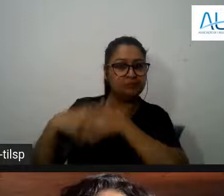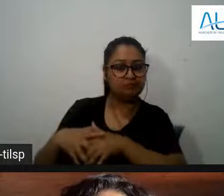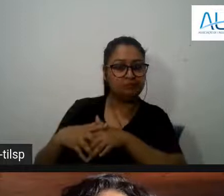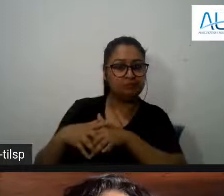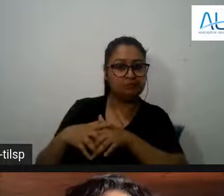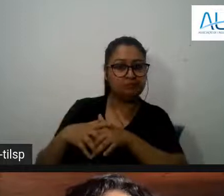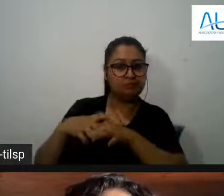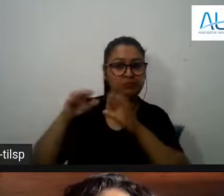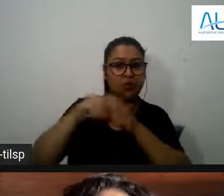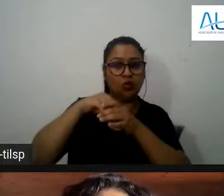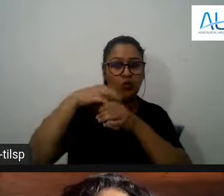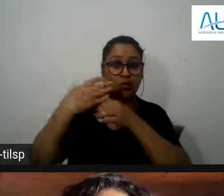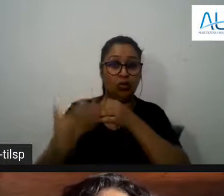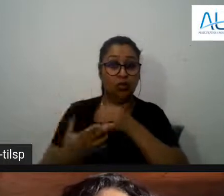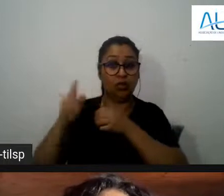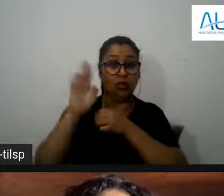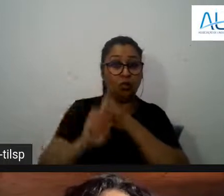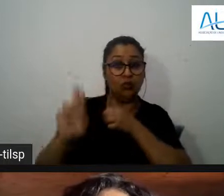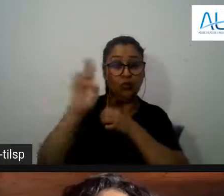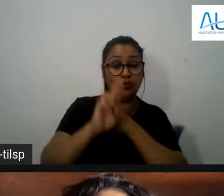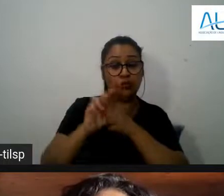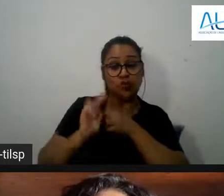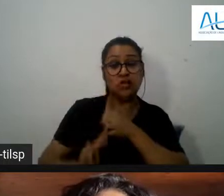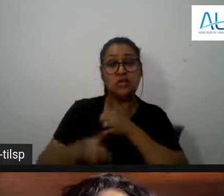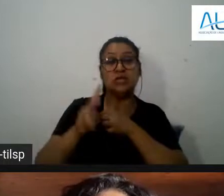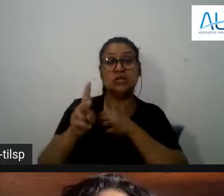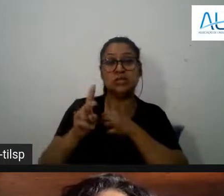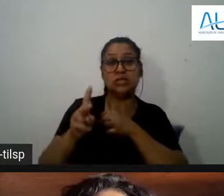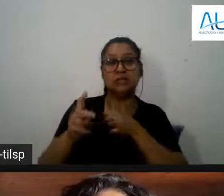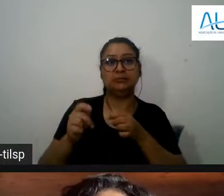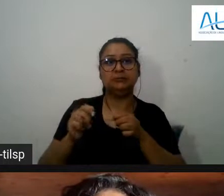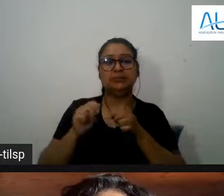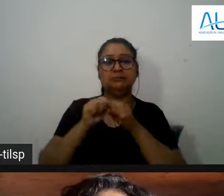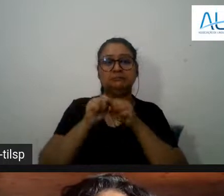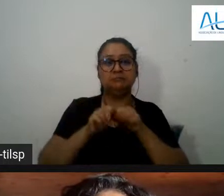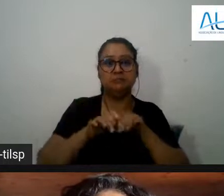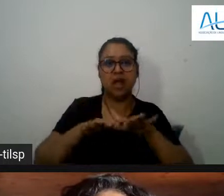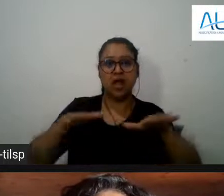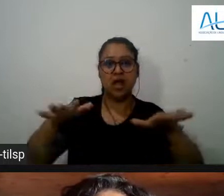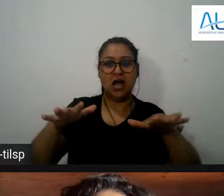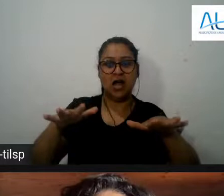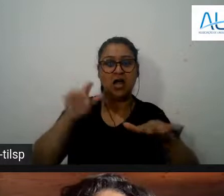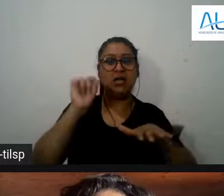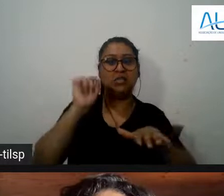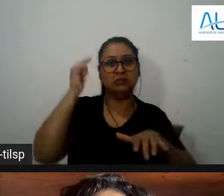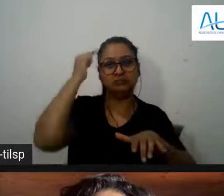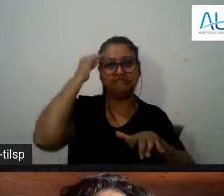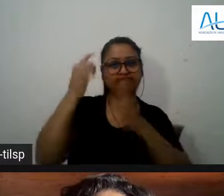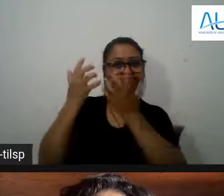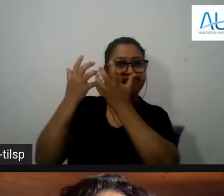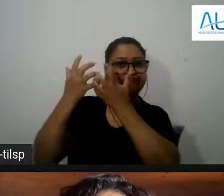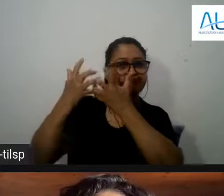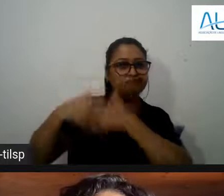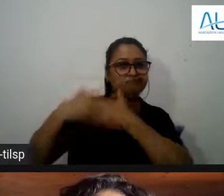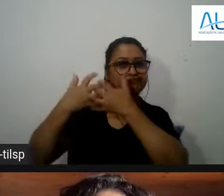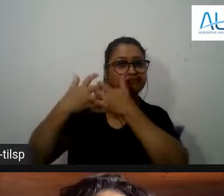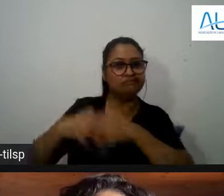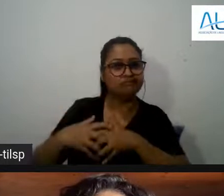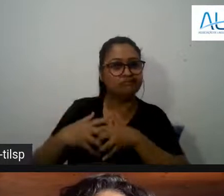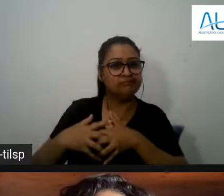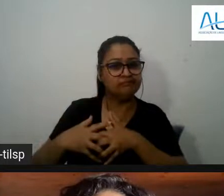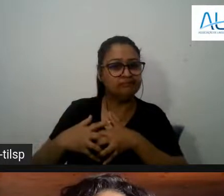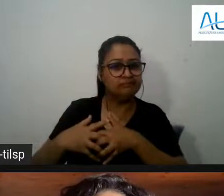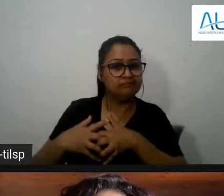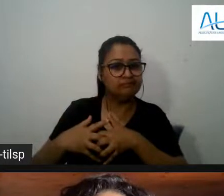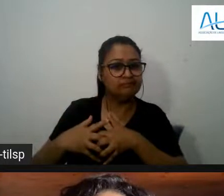de uso é sempre ocasião de desenvolvimento portanto eu acho que há aqui uma peça que eu diria que se calhar é que é